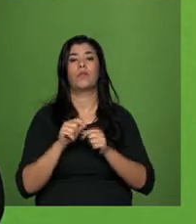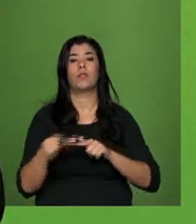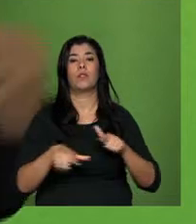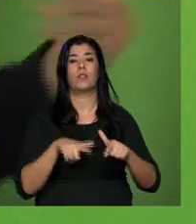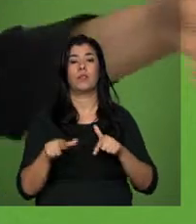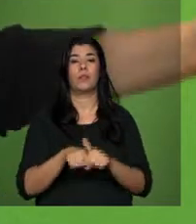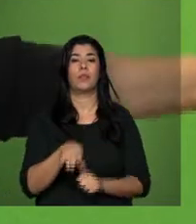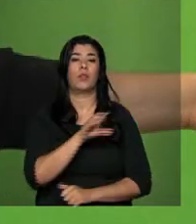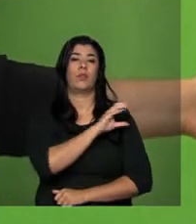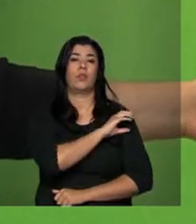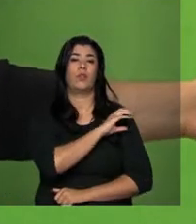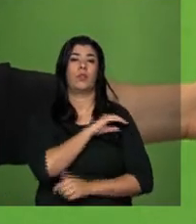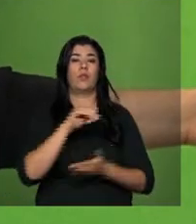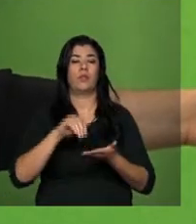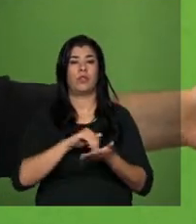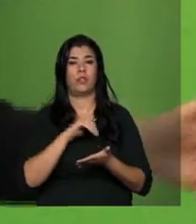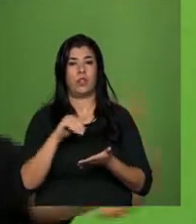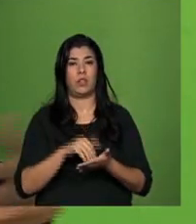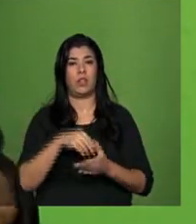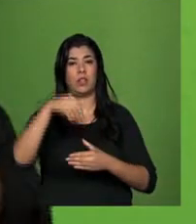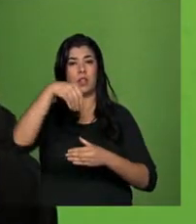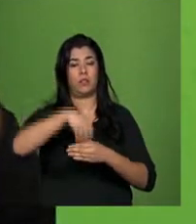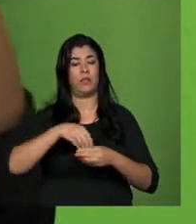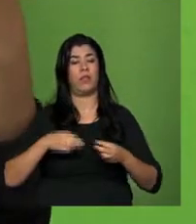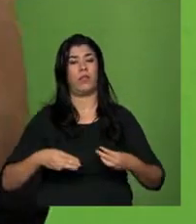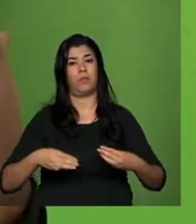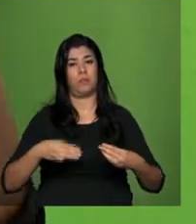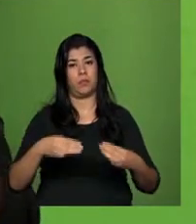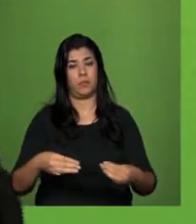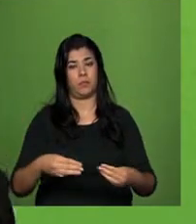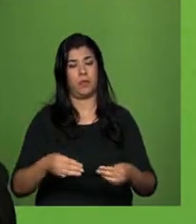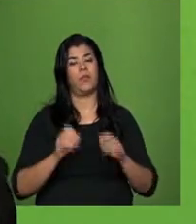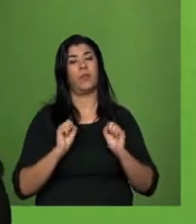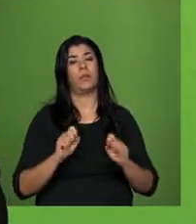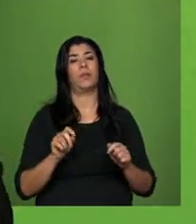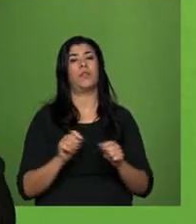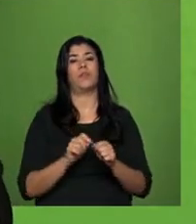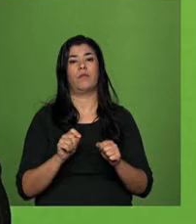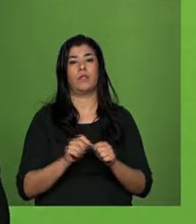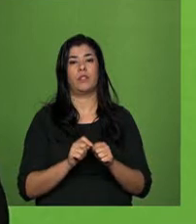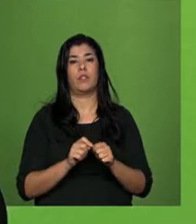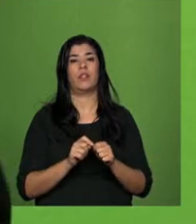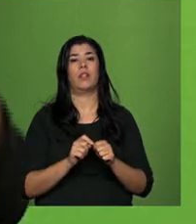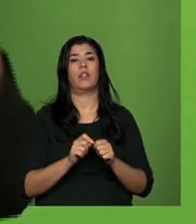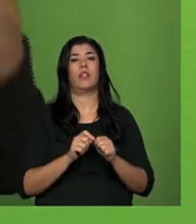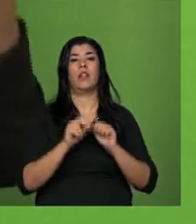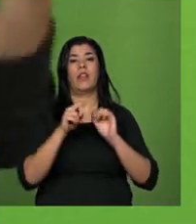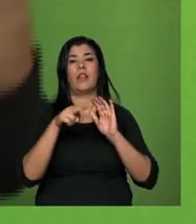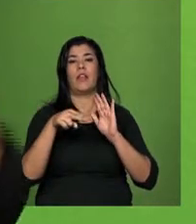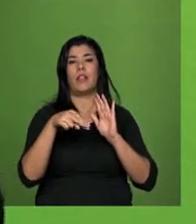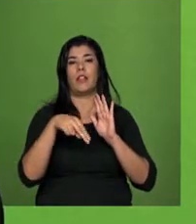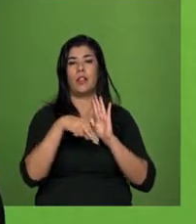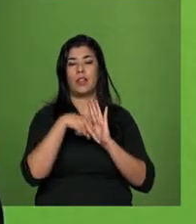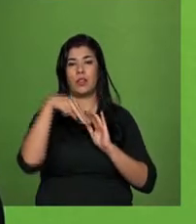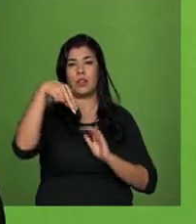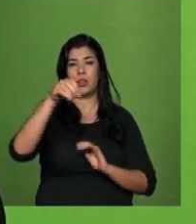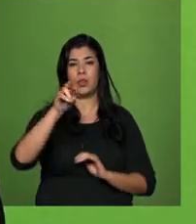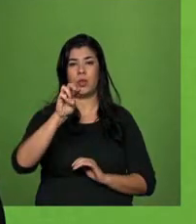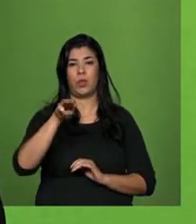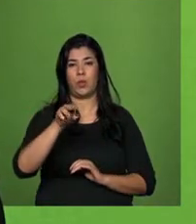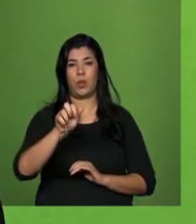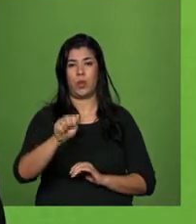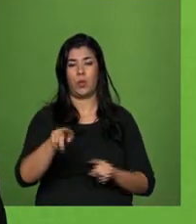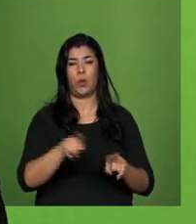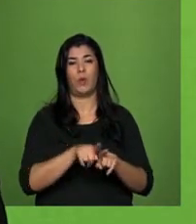coordenação dos secretários executivos de cada ministério. Ou seja, a gente com isso possa, porque tem muita norma, tem muita questão que tem que ser vista do ponto de